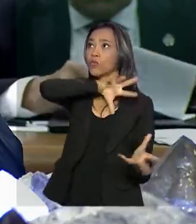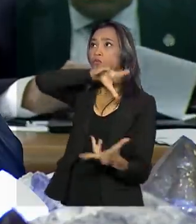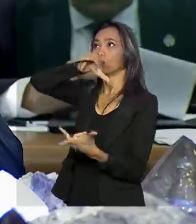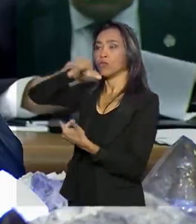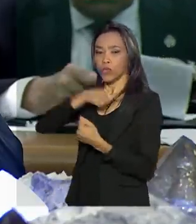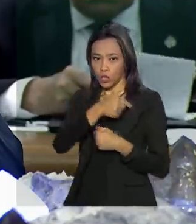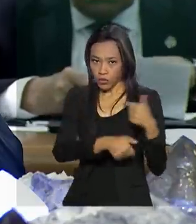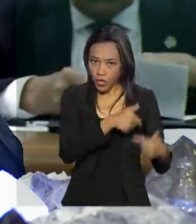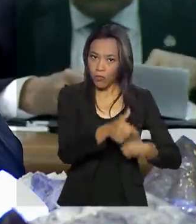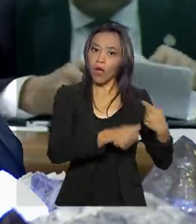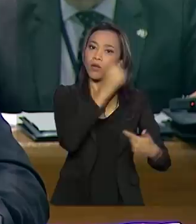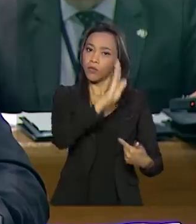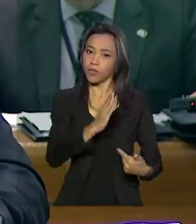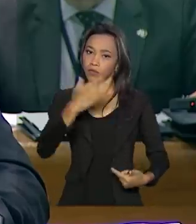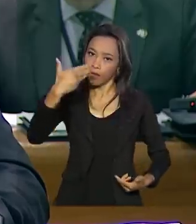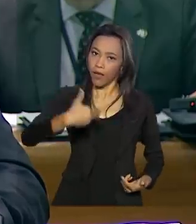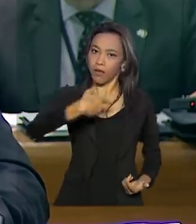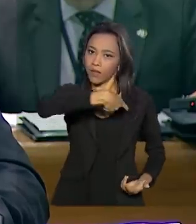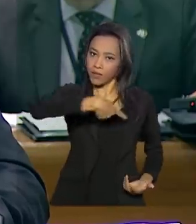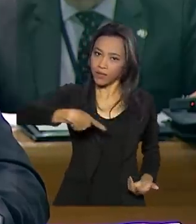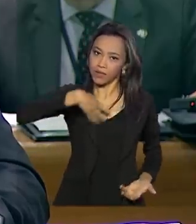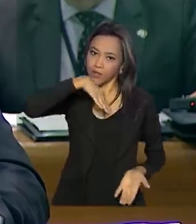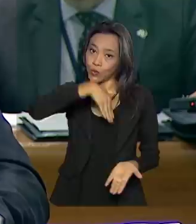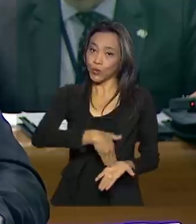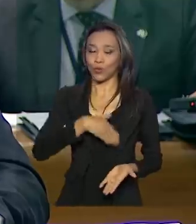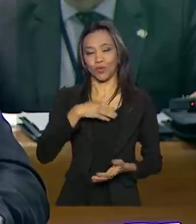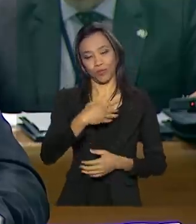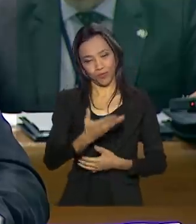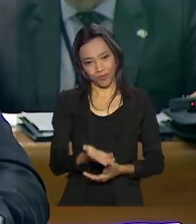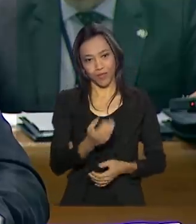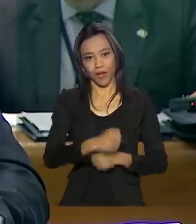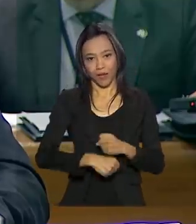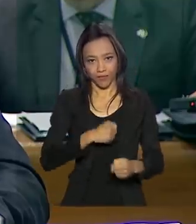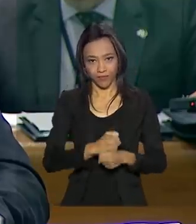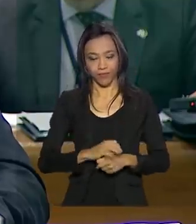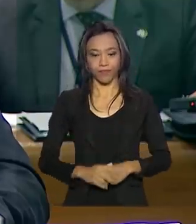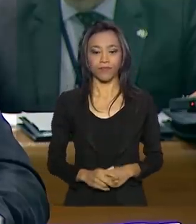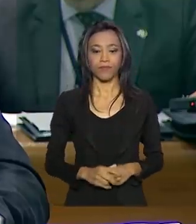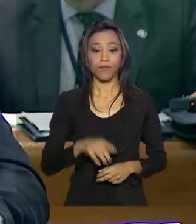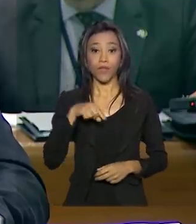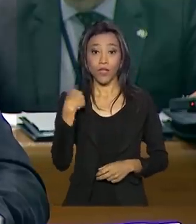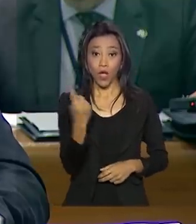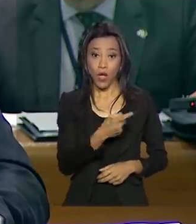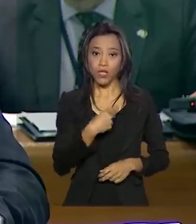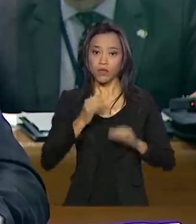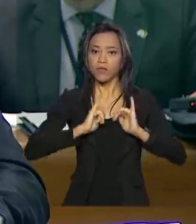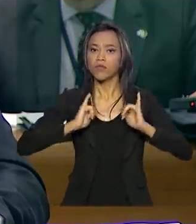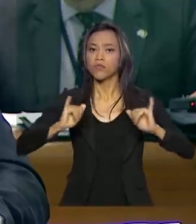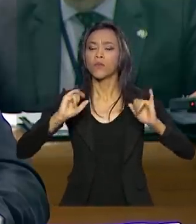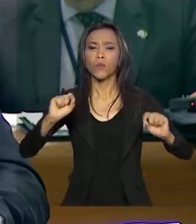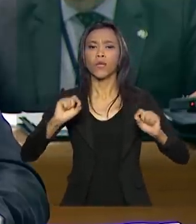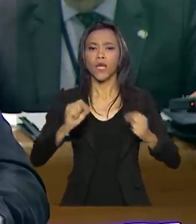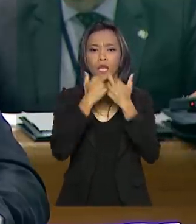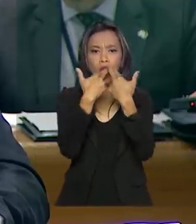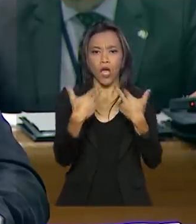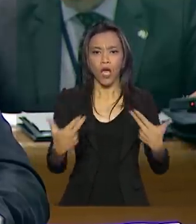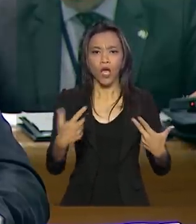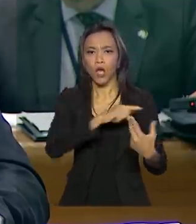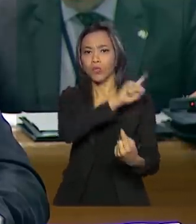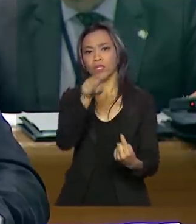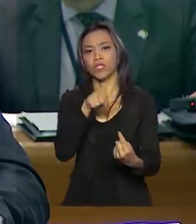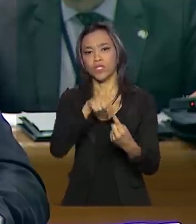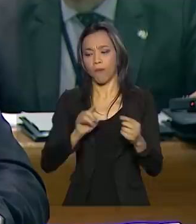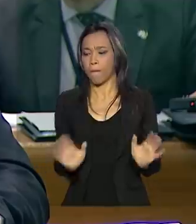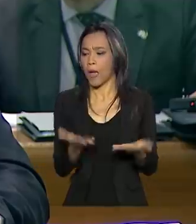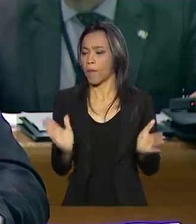Brasil na presidência do grupo neste último ano. Demos ênfase à inovação essencial para fomentar a